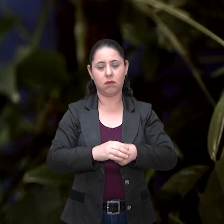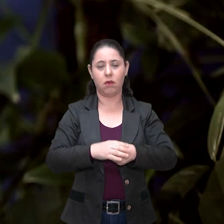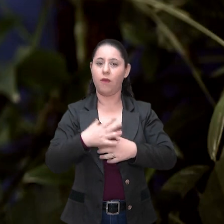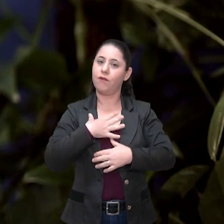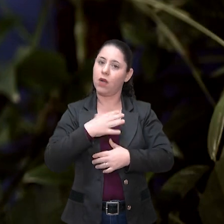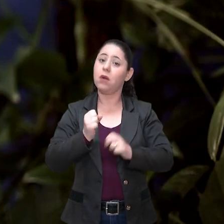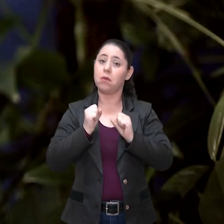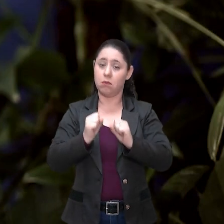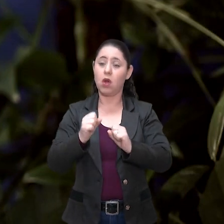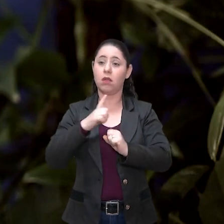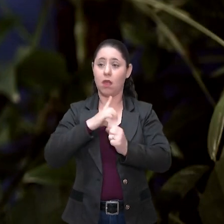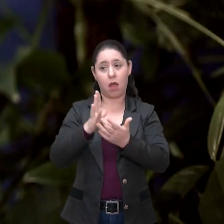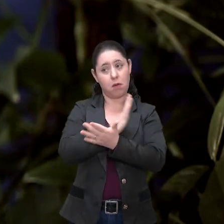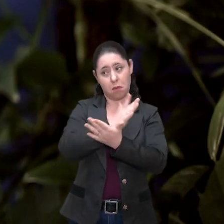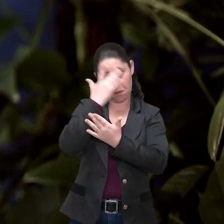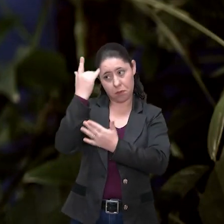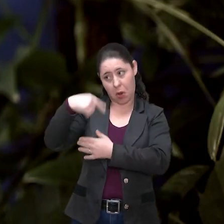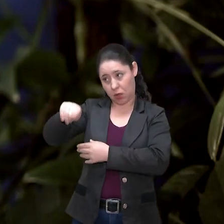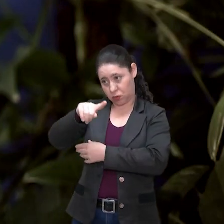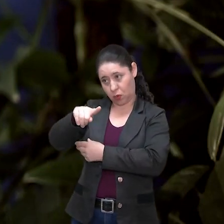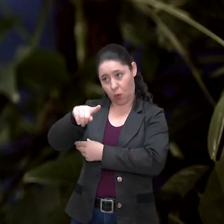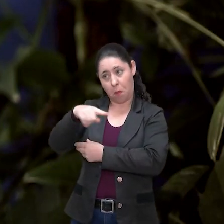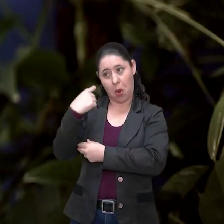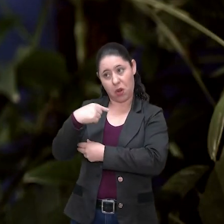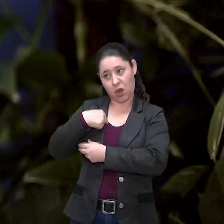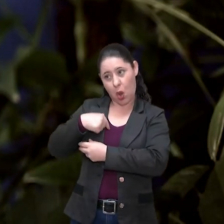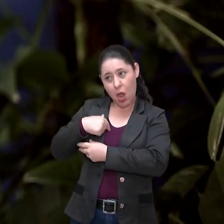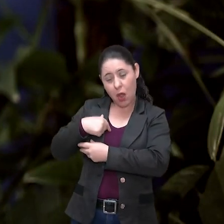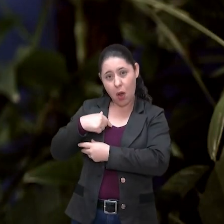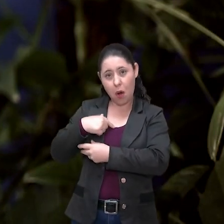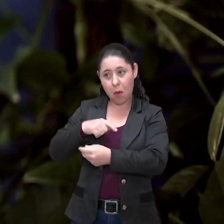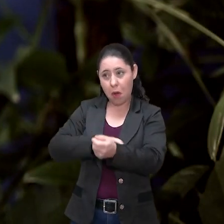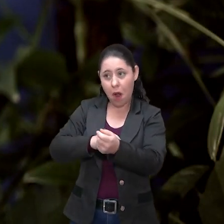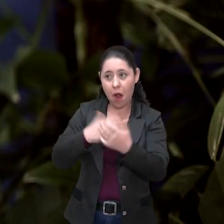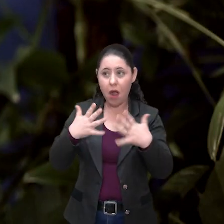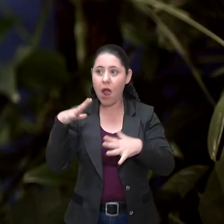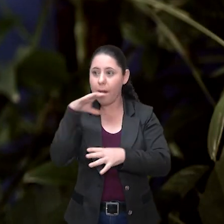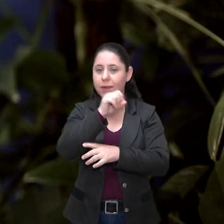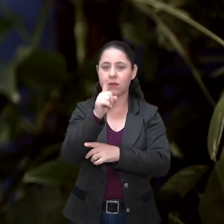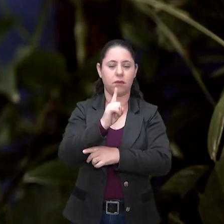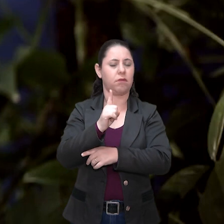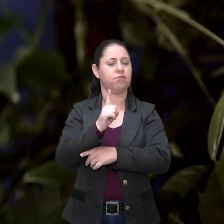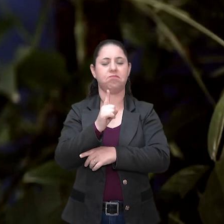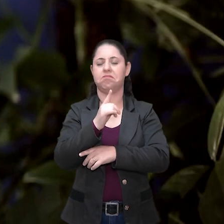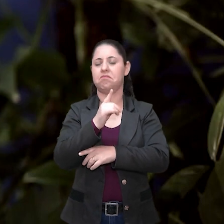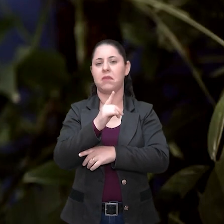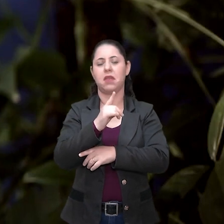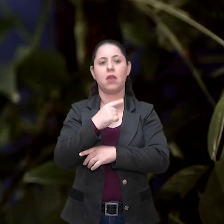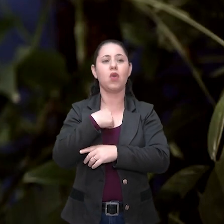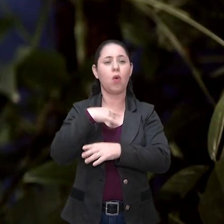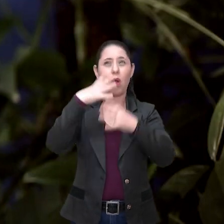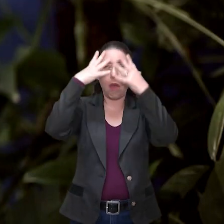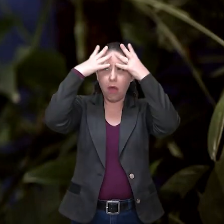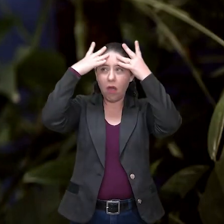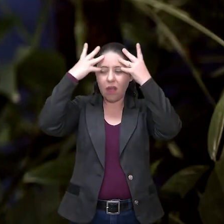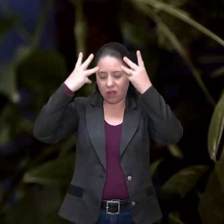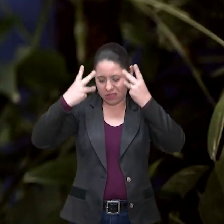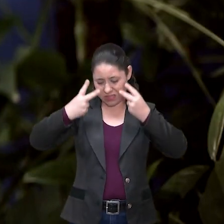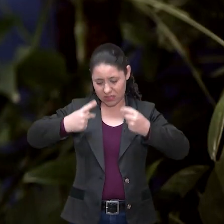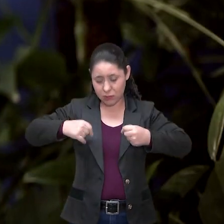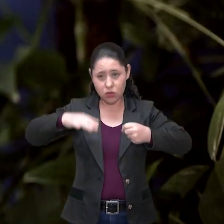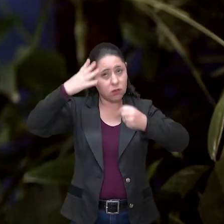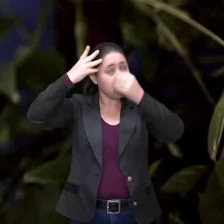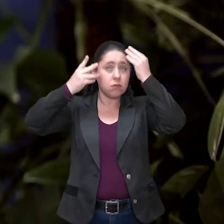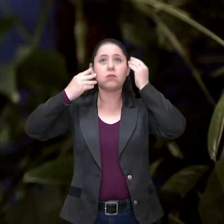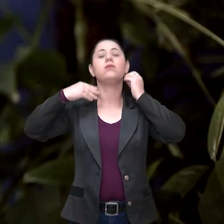morrendo? Falei, filho, pode ter até alguém que esteja morrendo. Eu não estou com a menor pressa. Eu estou ótima. Não, meu cabelo